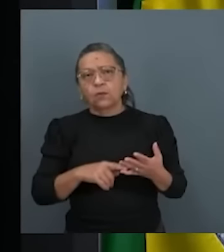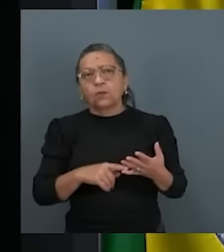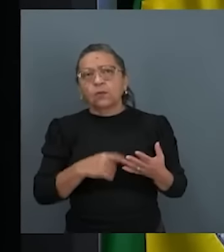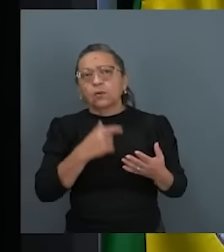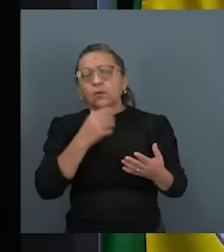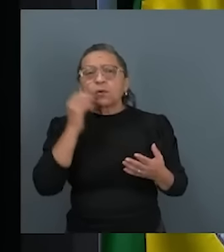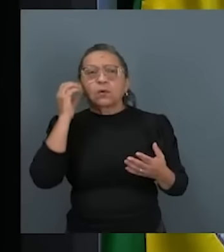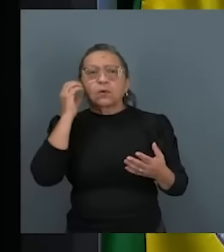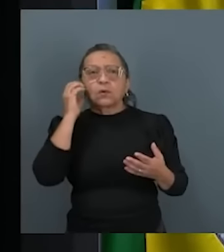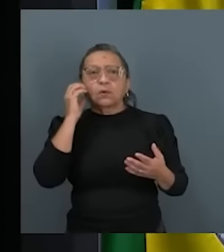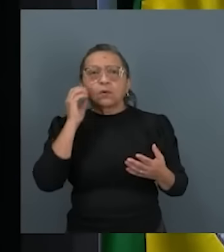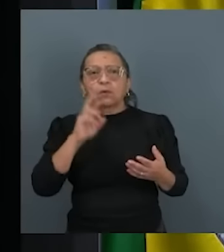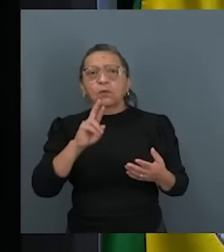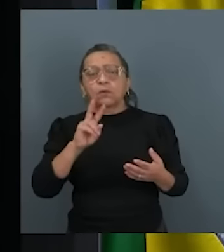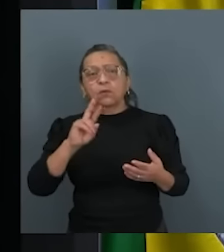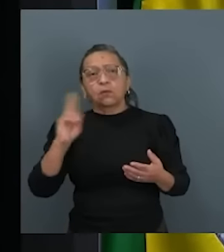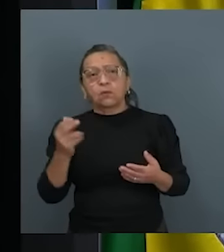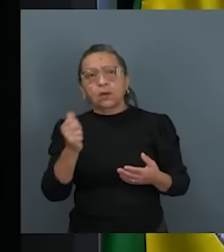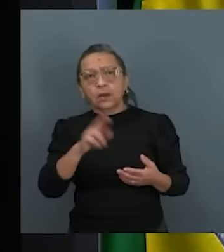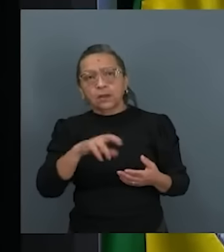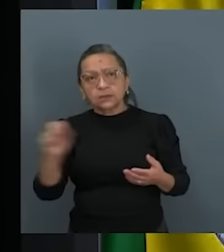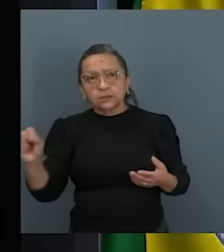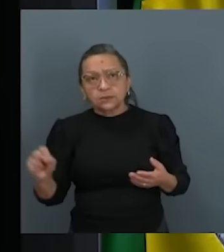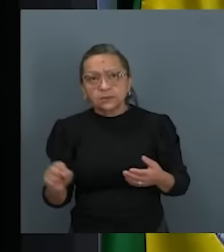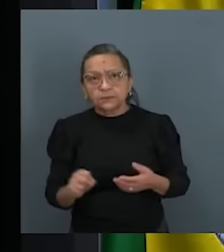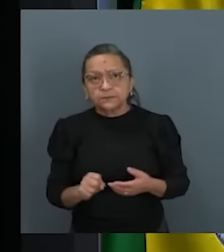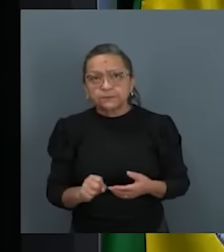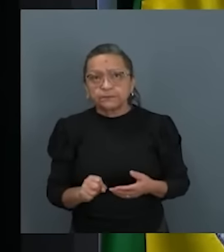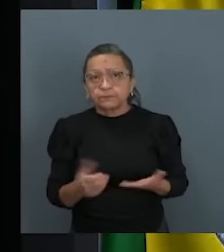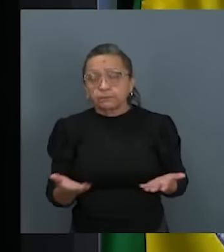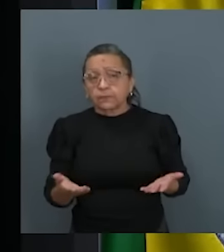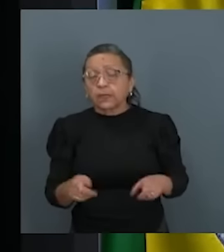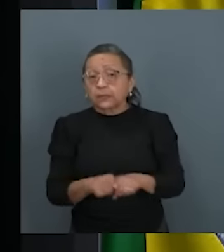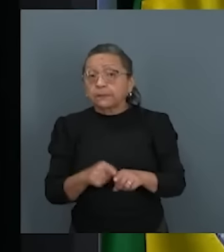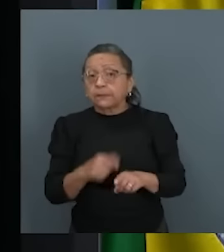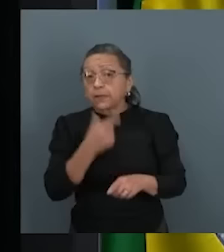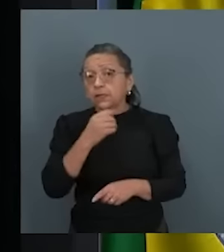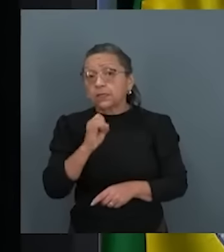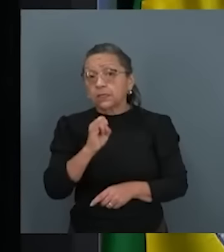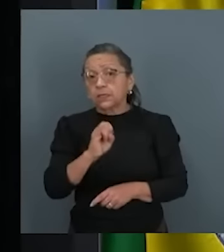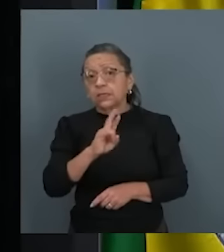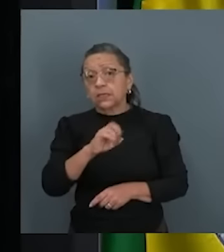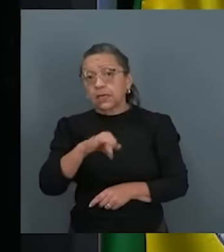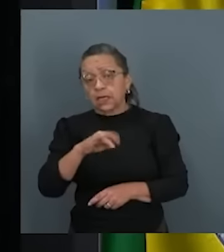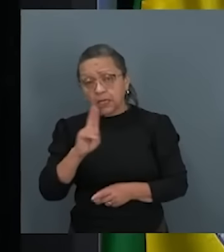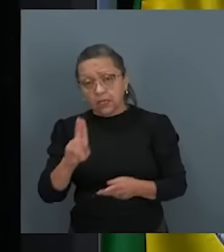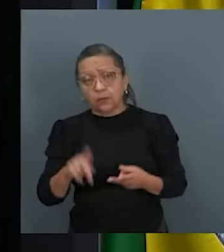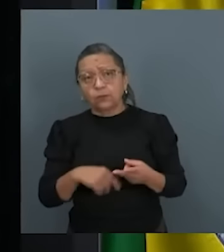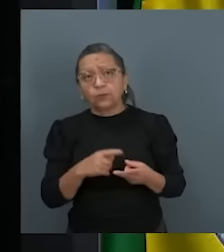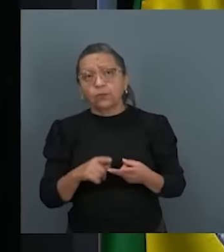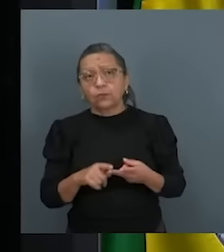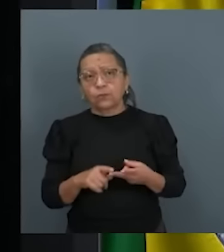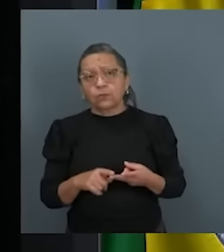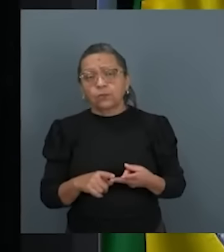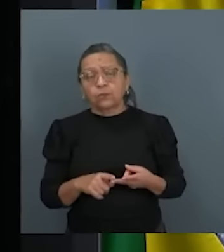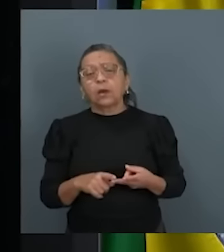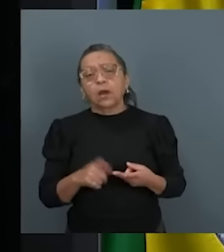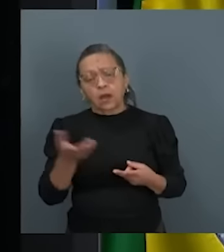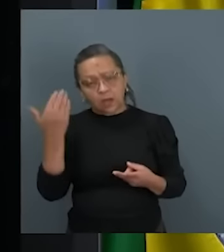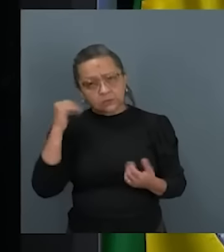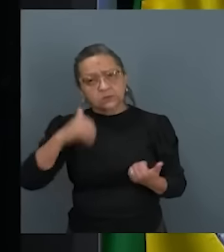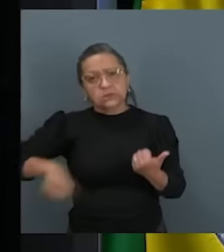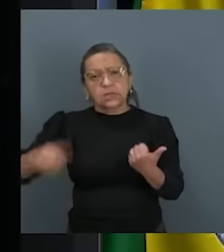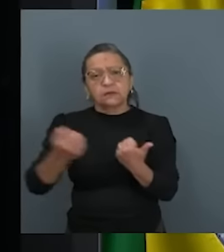Reis e Irineu, senador Irineu, que era o suplente do